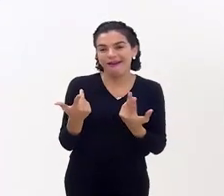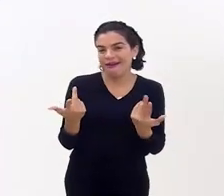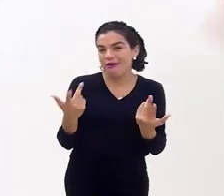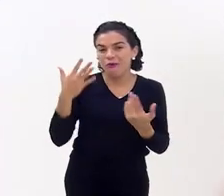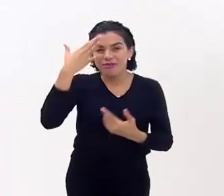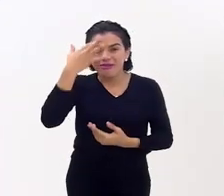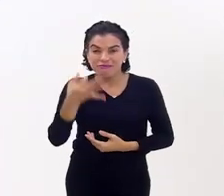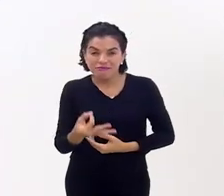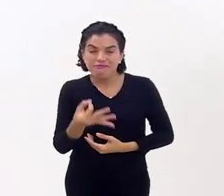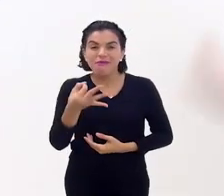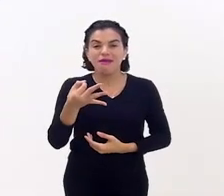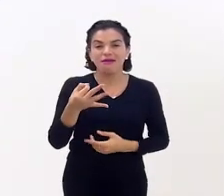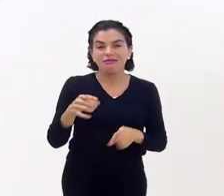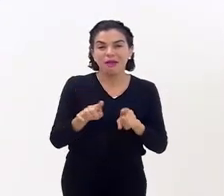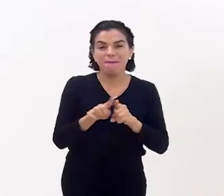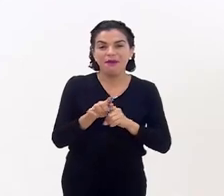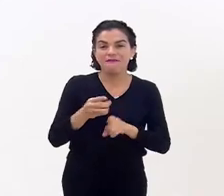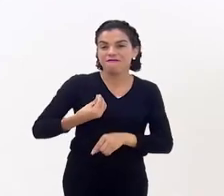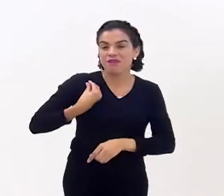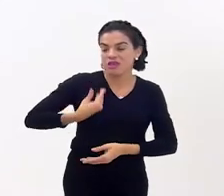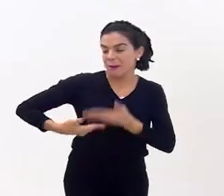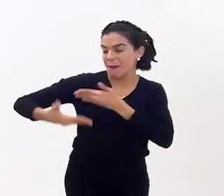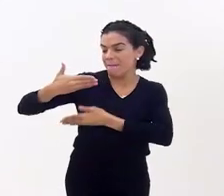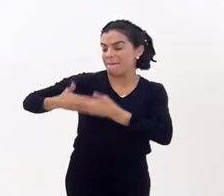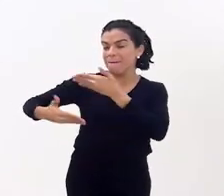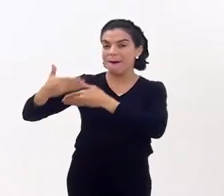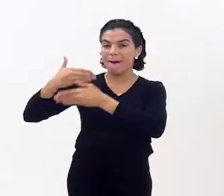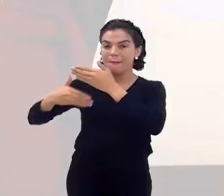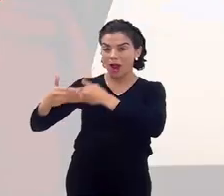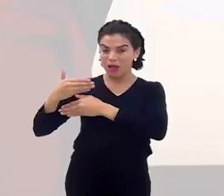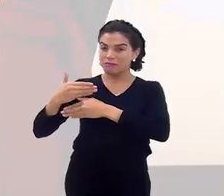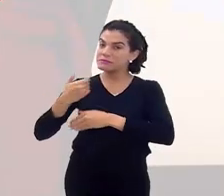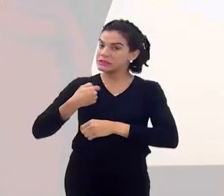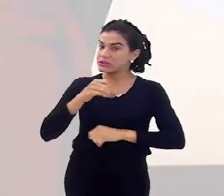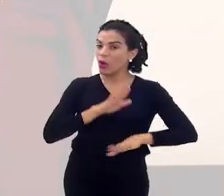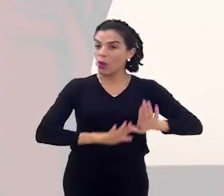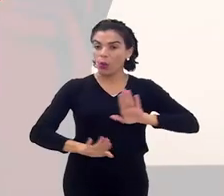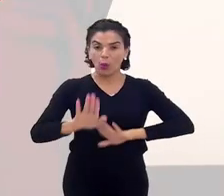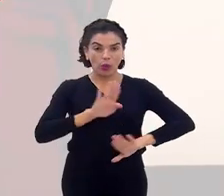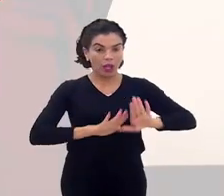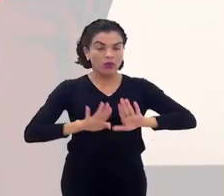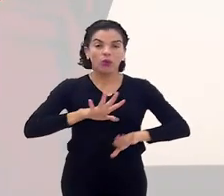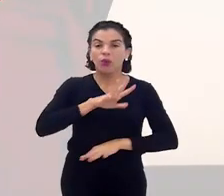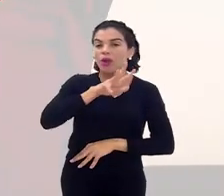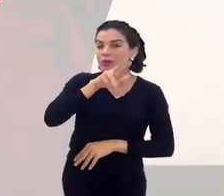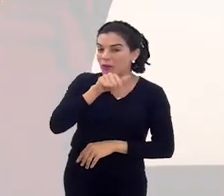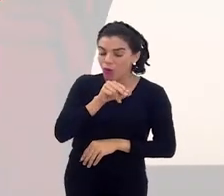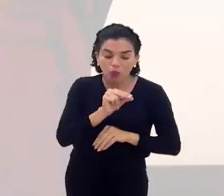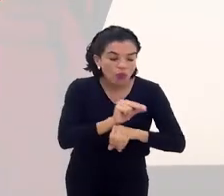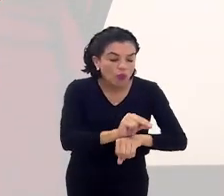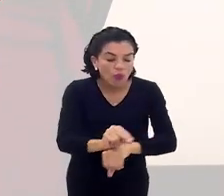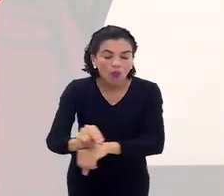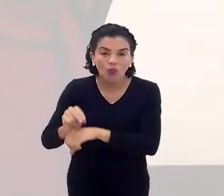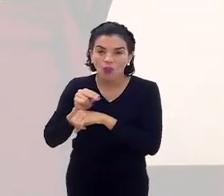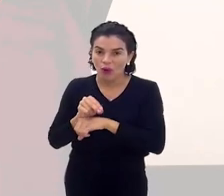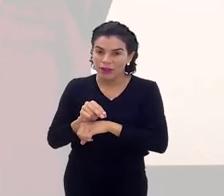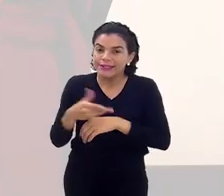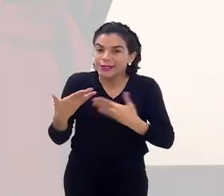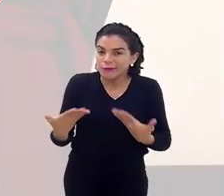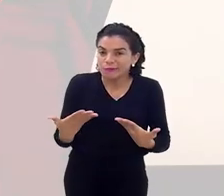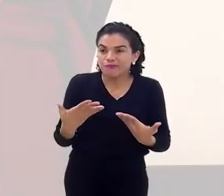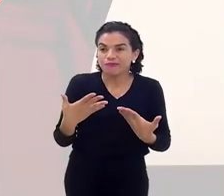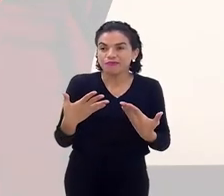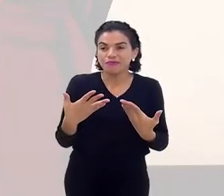entendimento de outras vidas, de reencarnações, que a gente tem que tomar cuidado com todos os seres. Então, foi... Isso